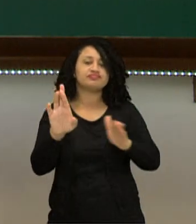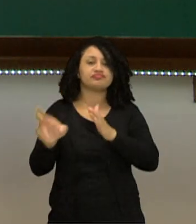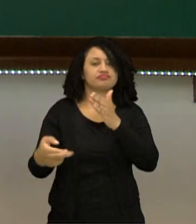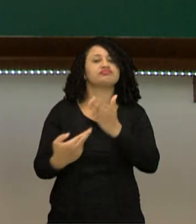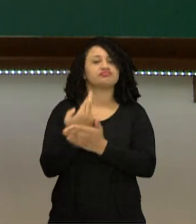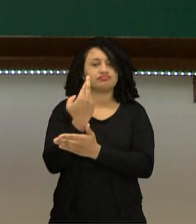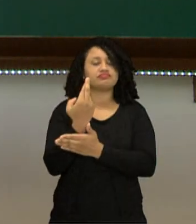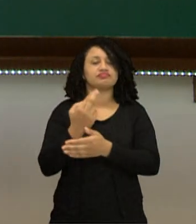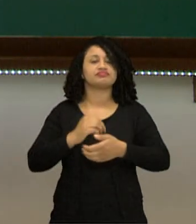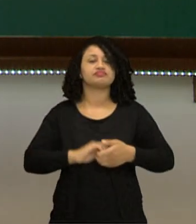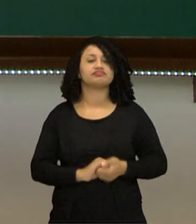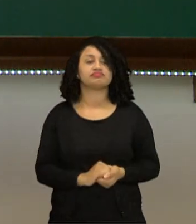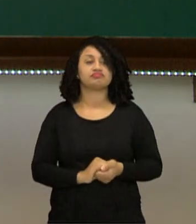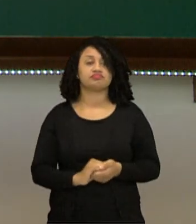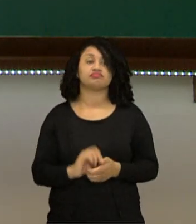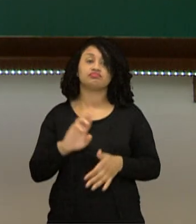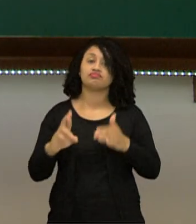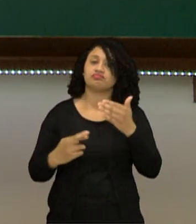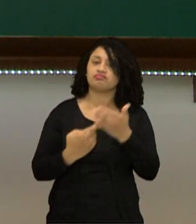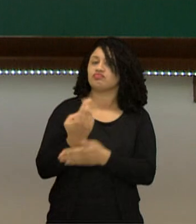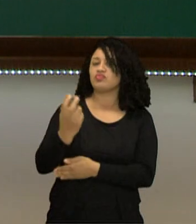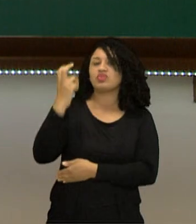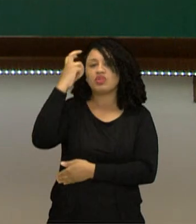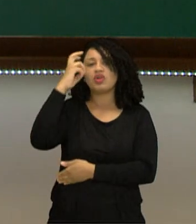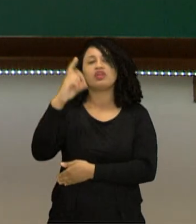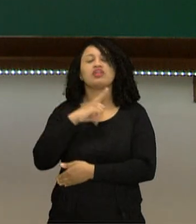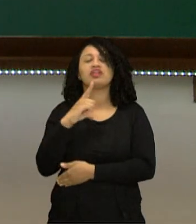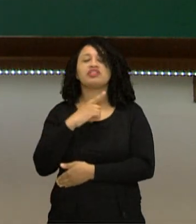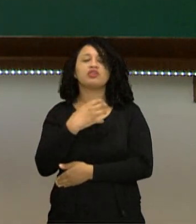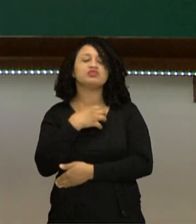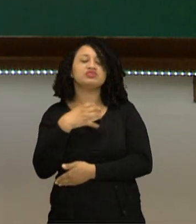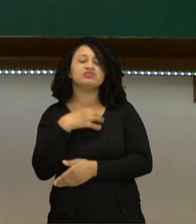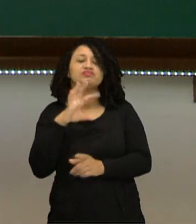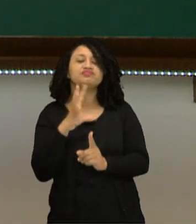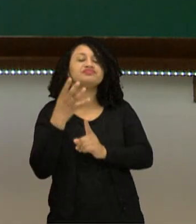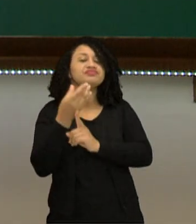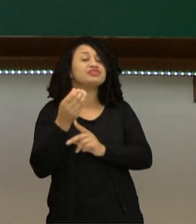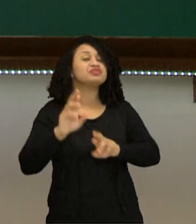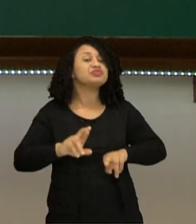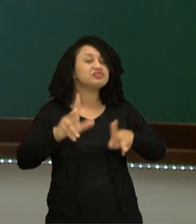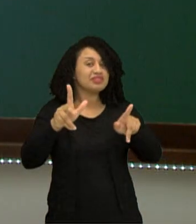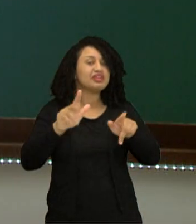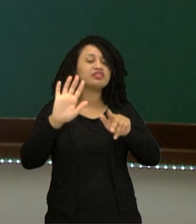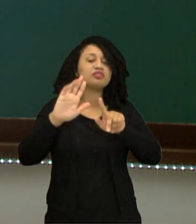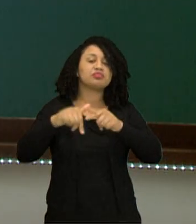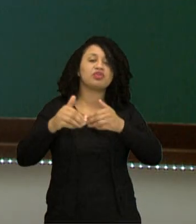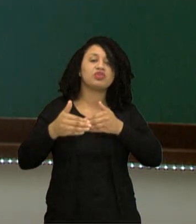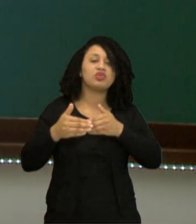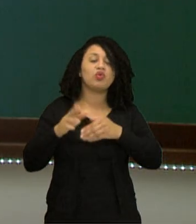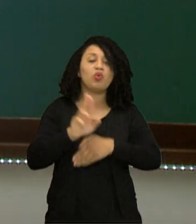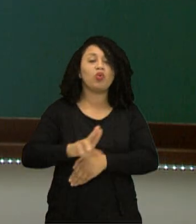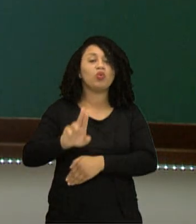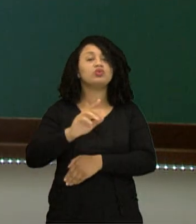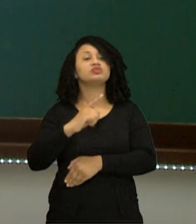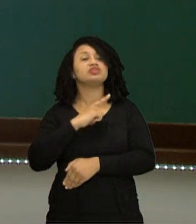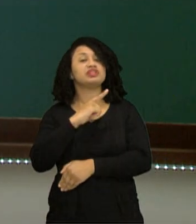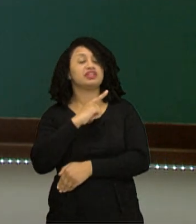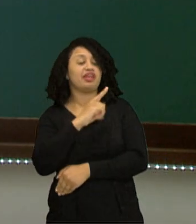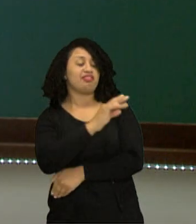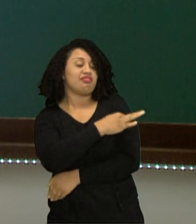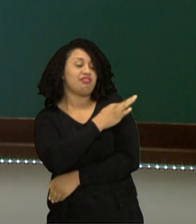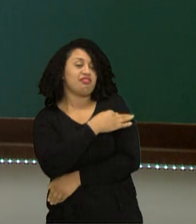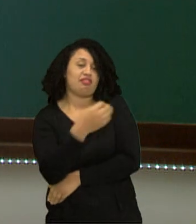O Renascimento Cultural trouxe uma nova expressão artística a partir do uso de novas técnicas,